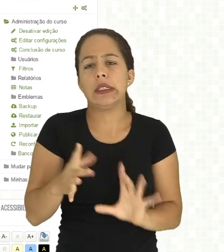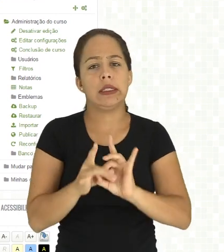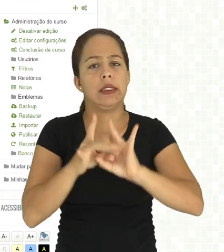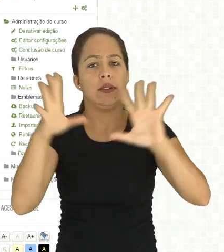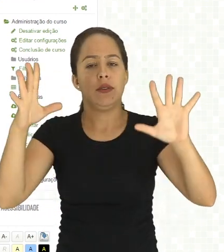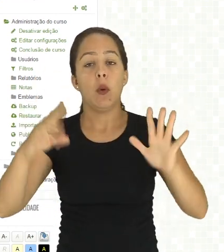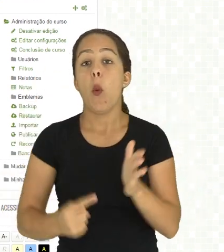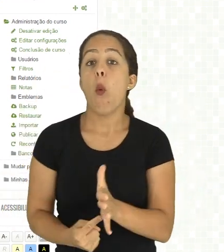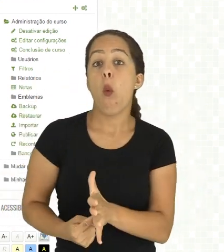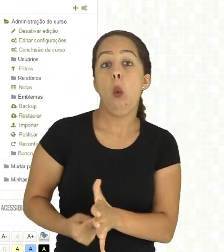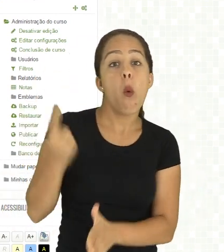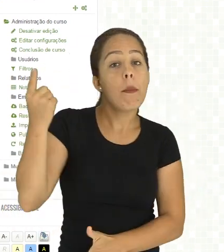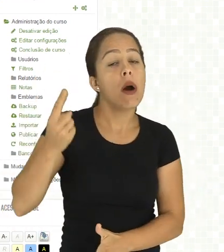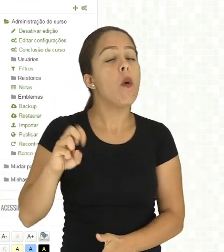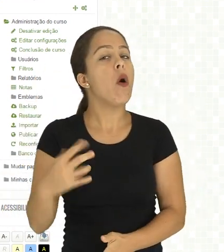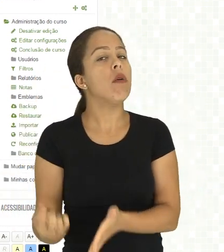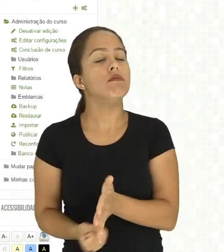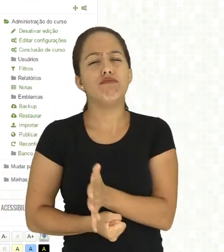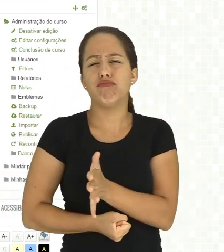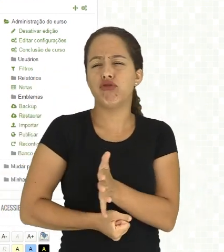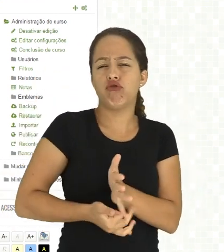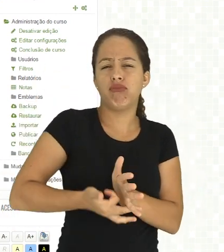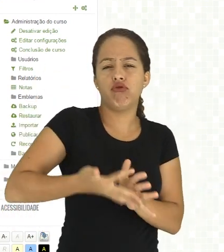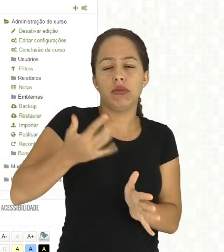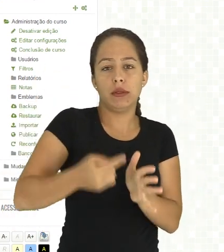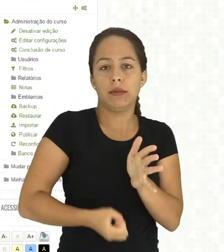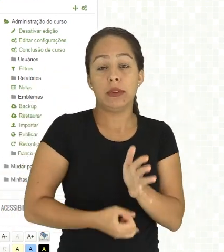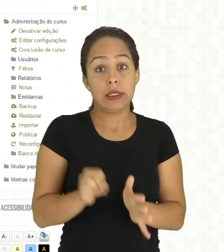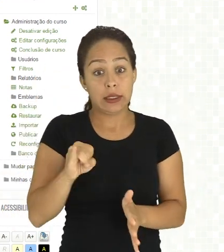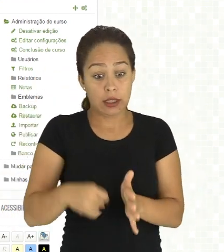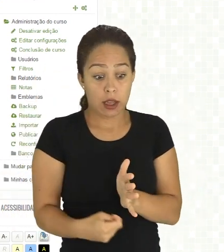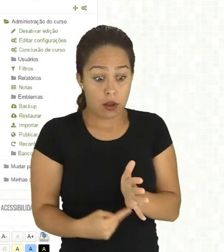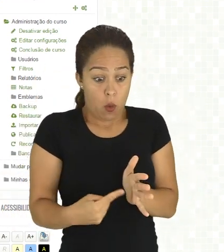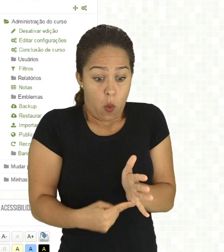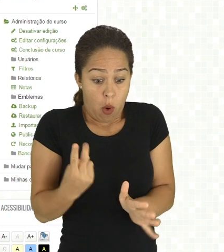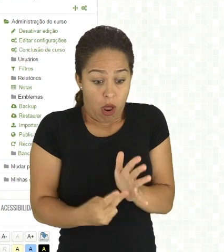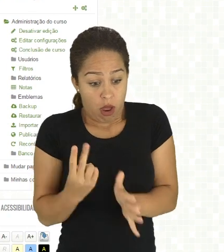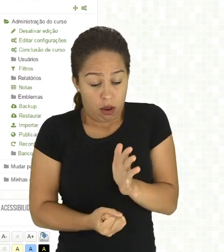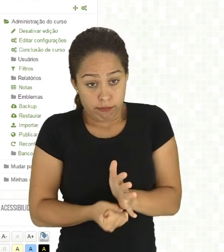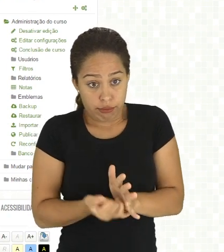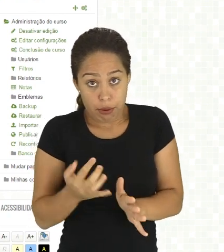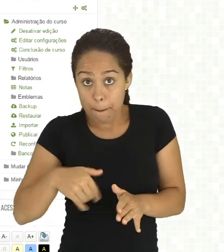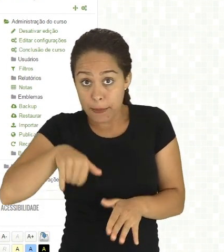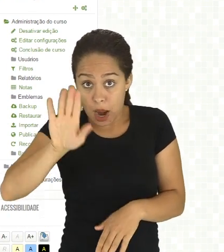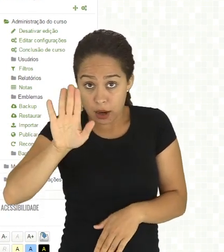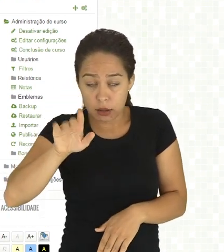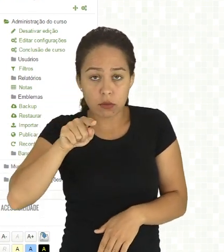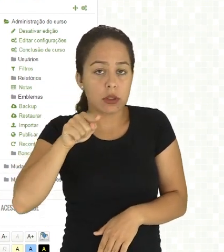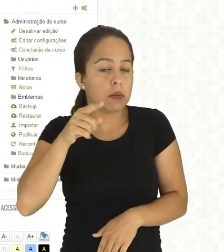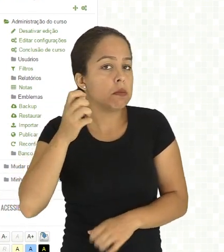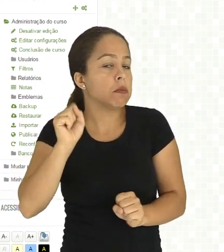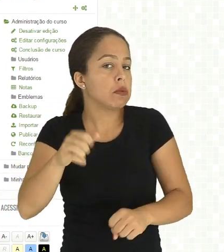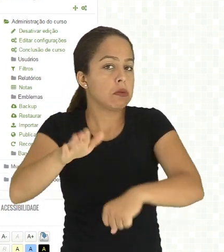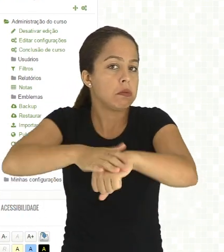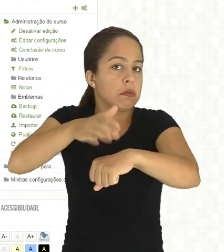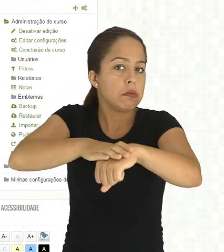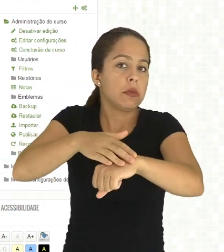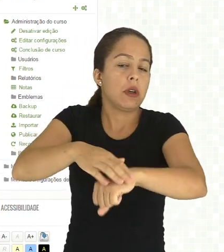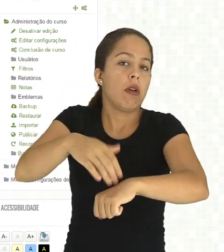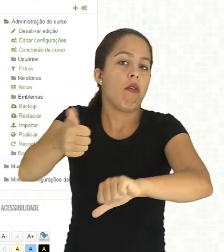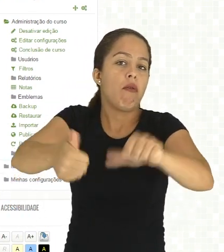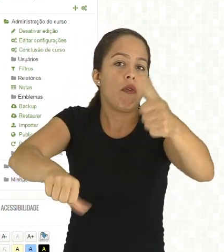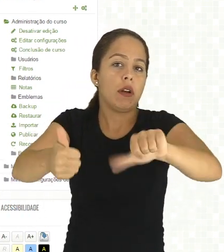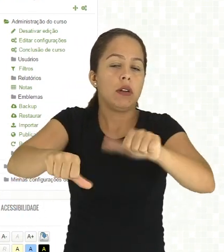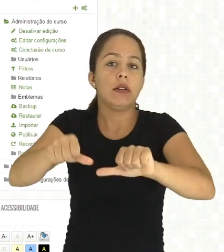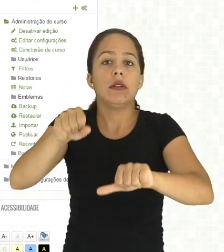limitado uma tentativa ou quantas você definir. Caso seja mais de uma tentativa, você pode definir